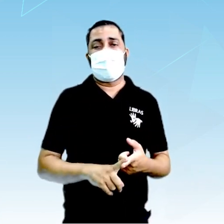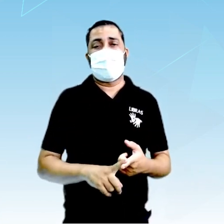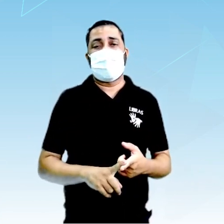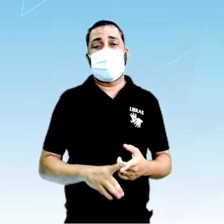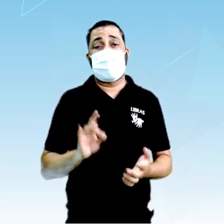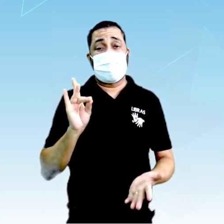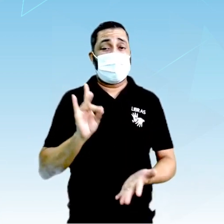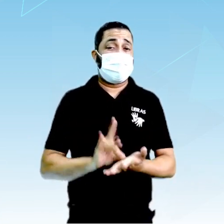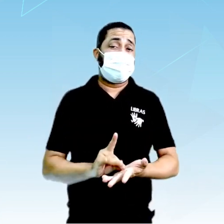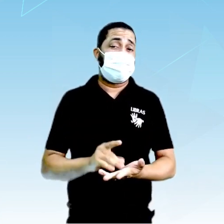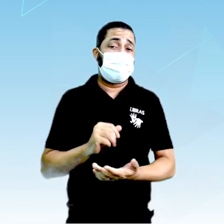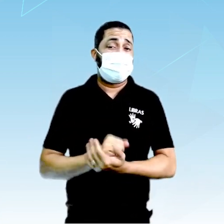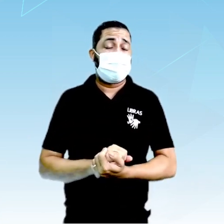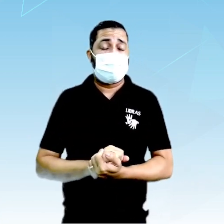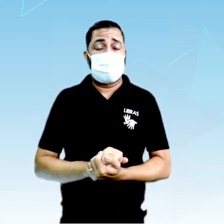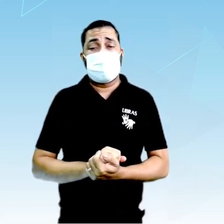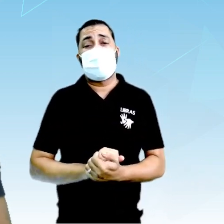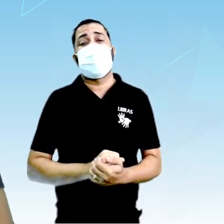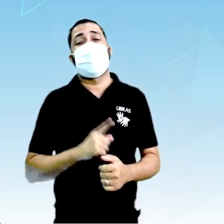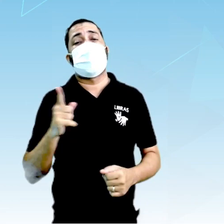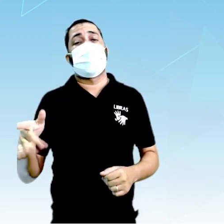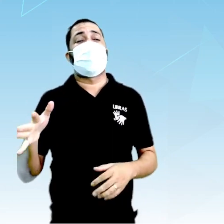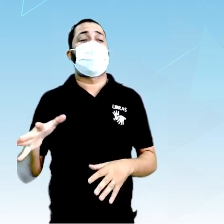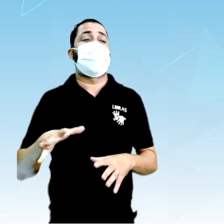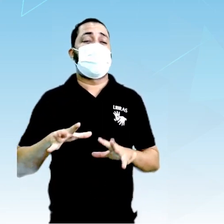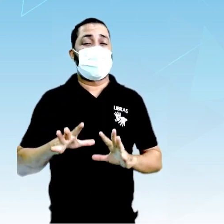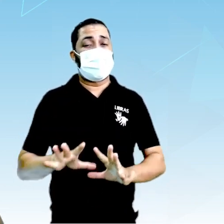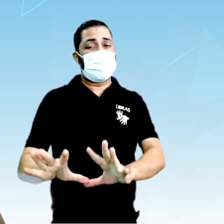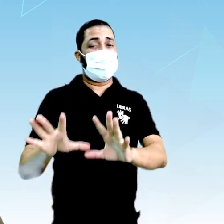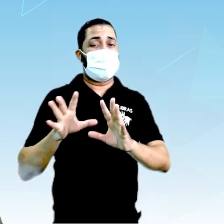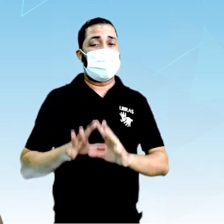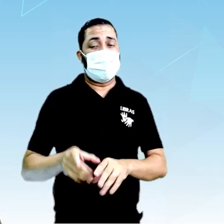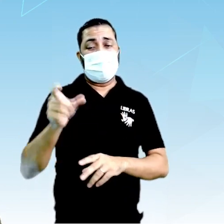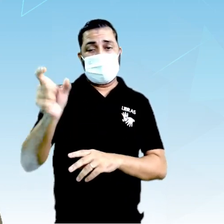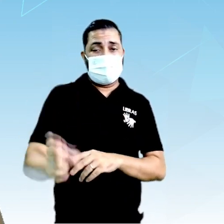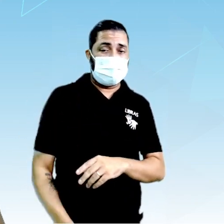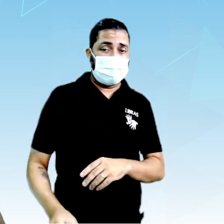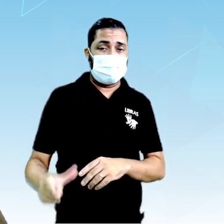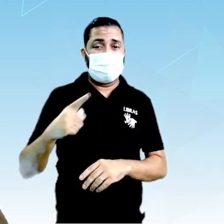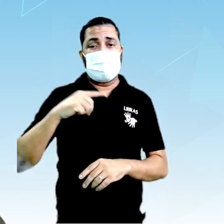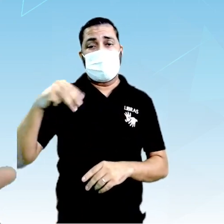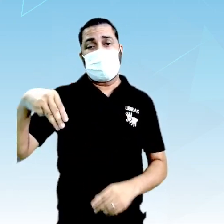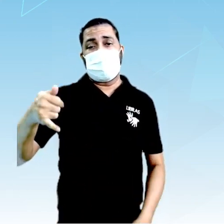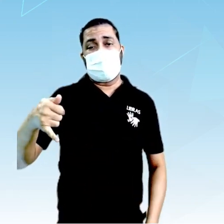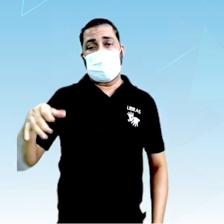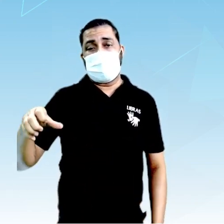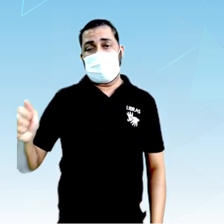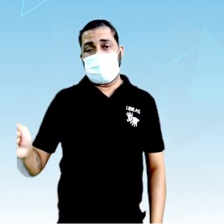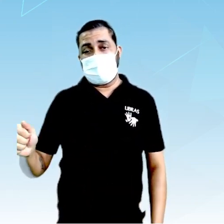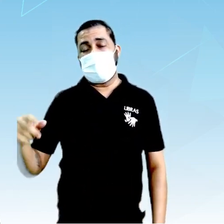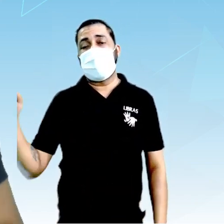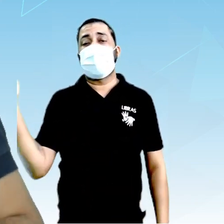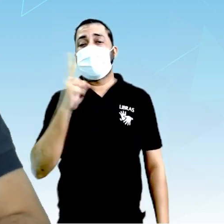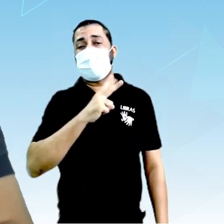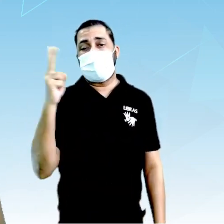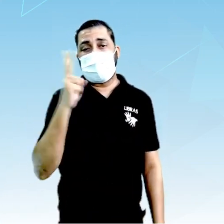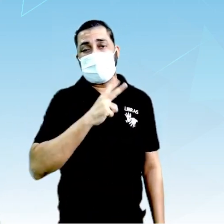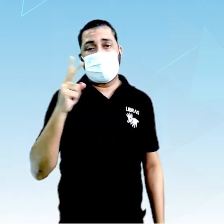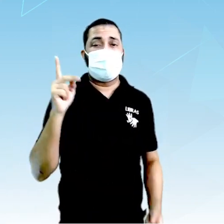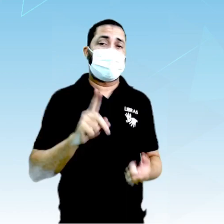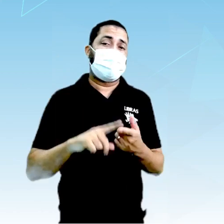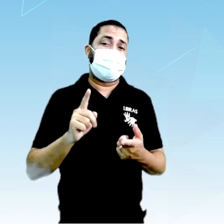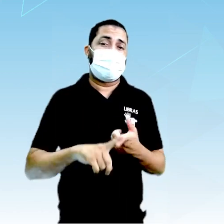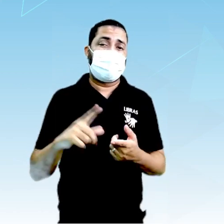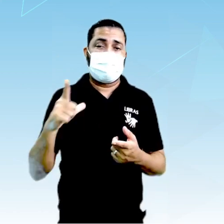fato de ele empurrar esse objeto. Tendo massa e tendo velocidade, então